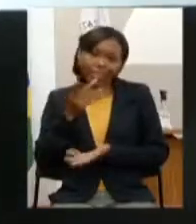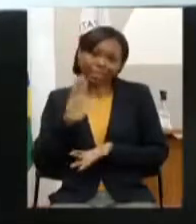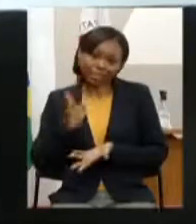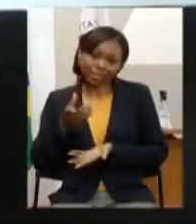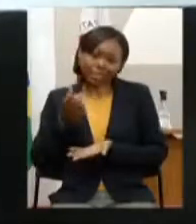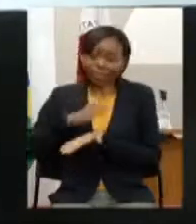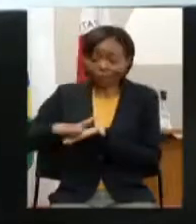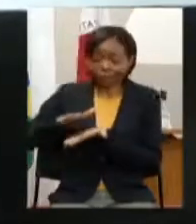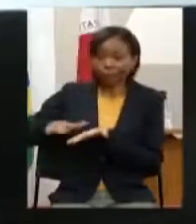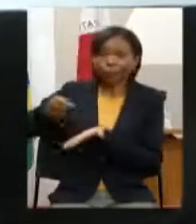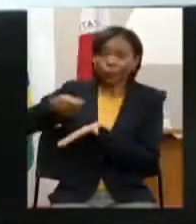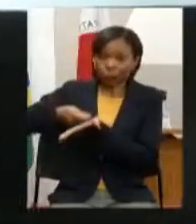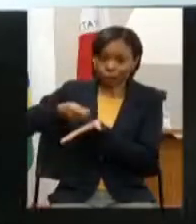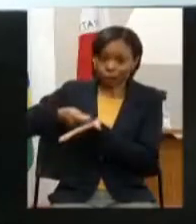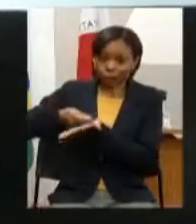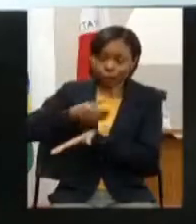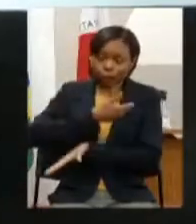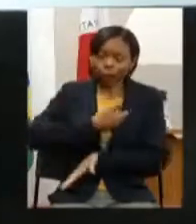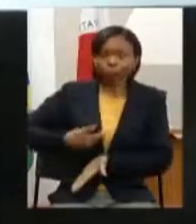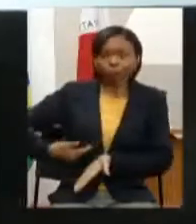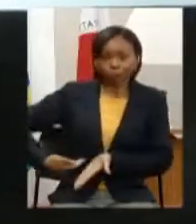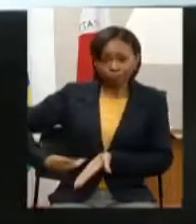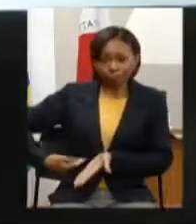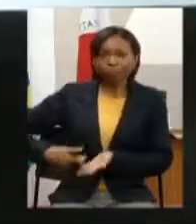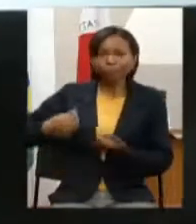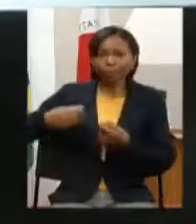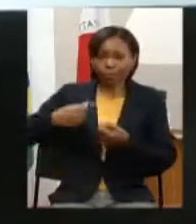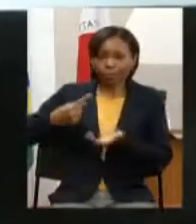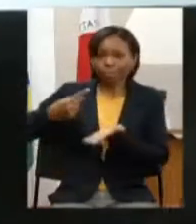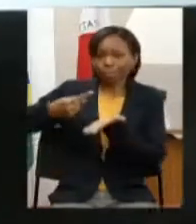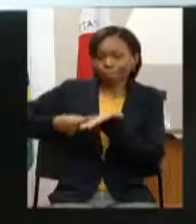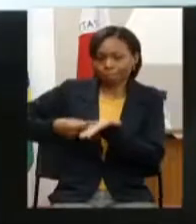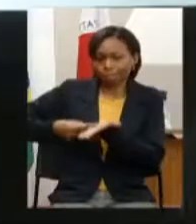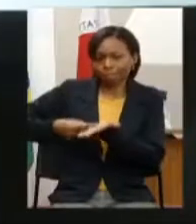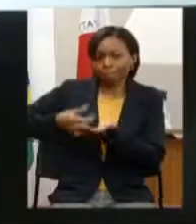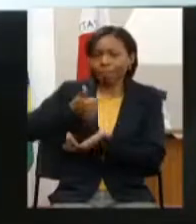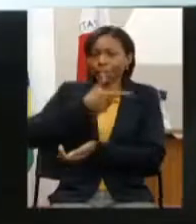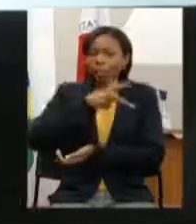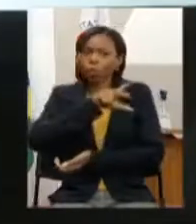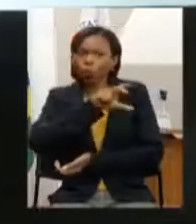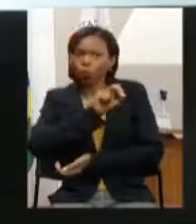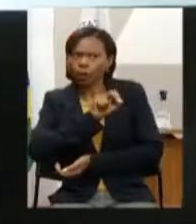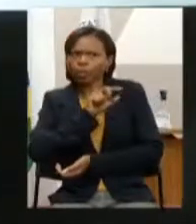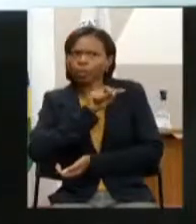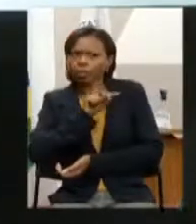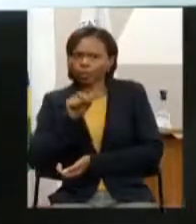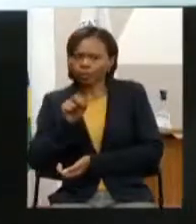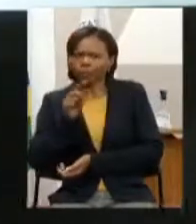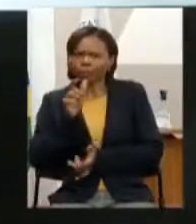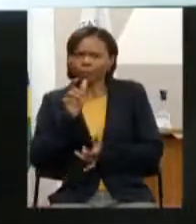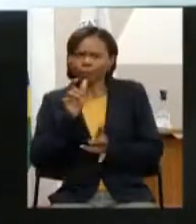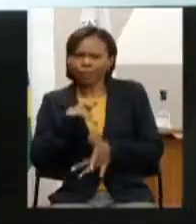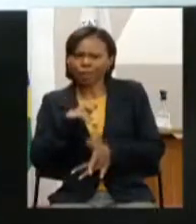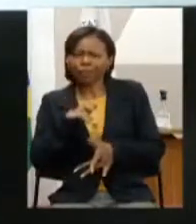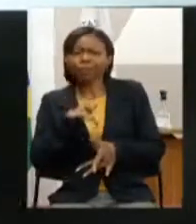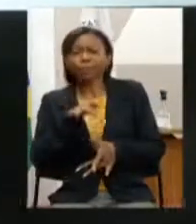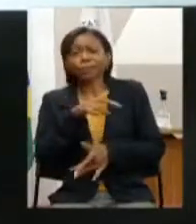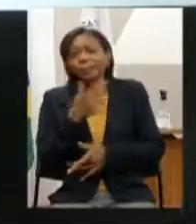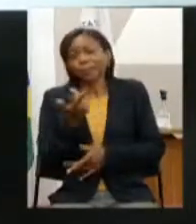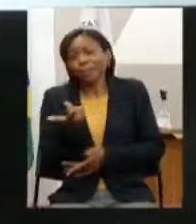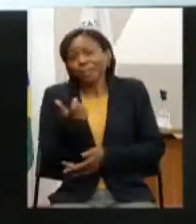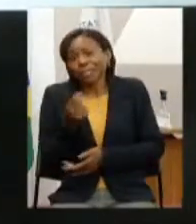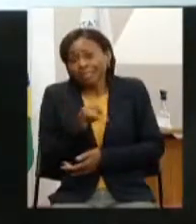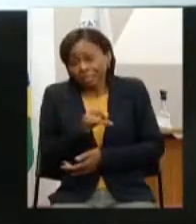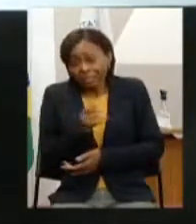governo assumindo esse compromisso com esses 150 excedentes a gente não consegue voltar atrás